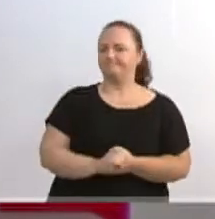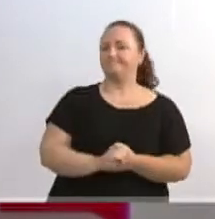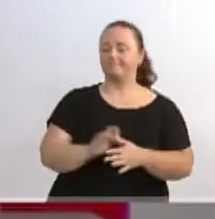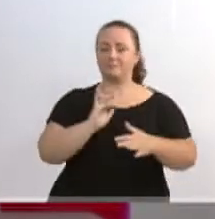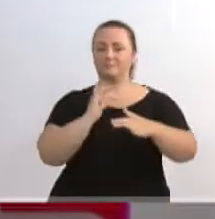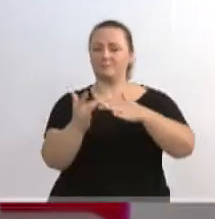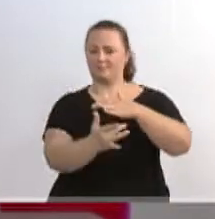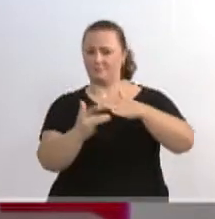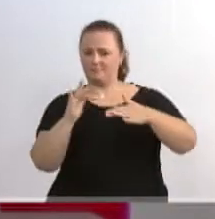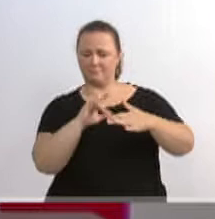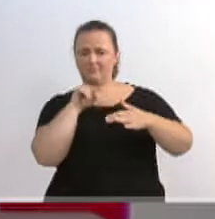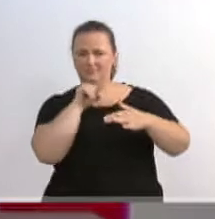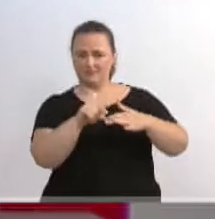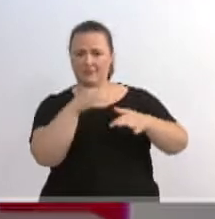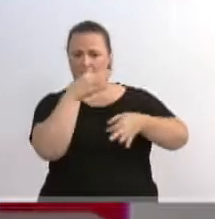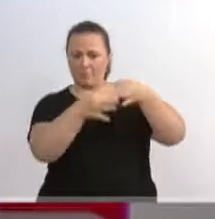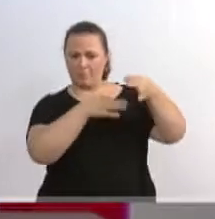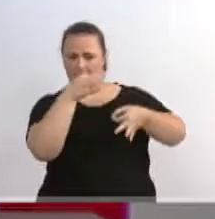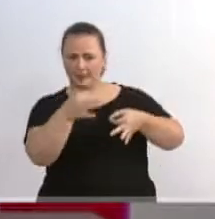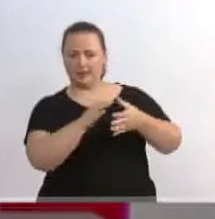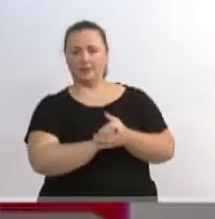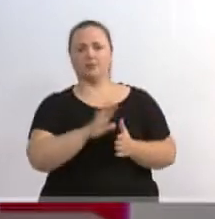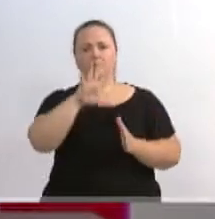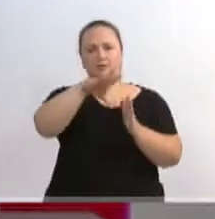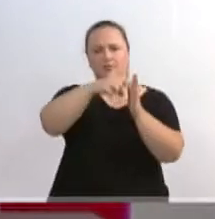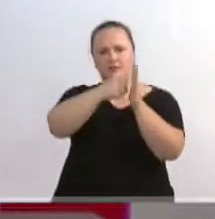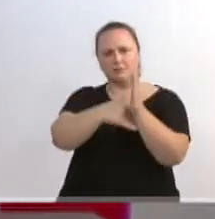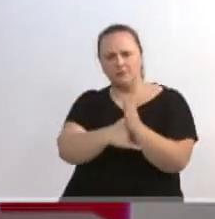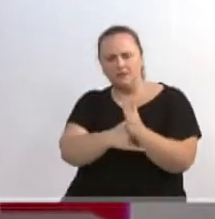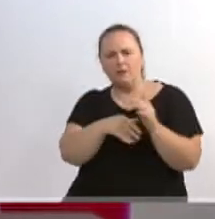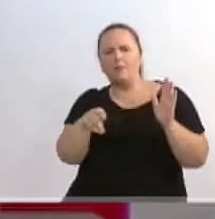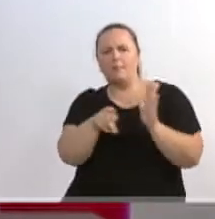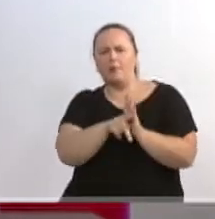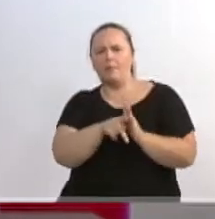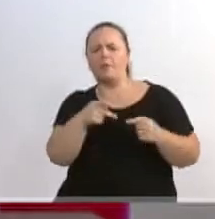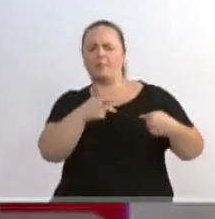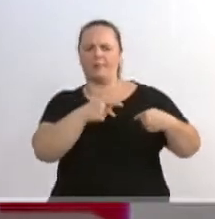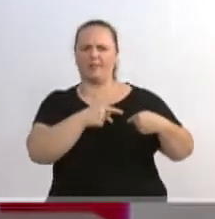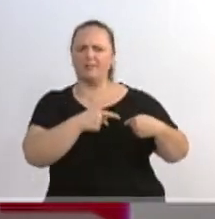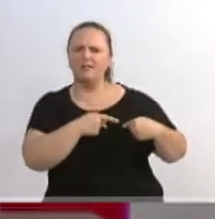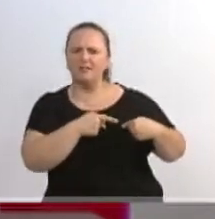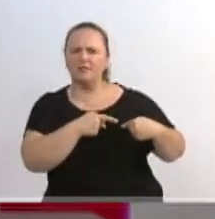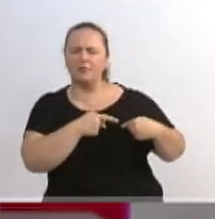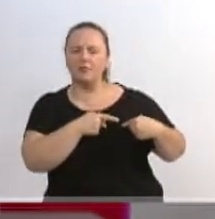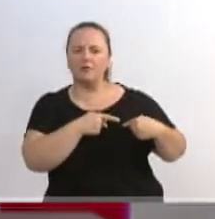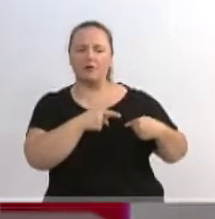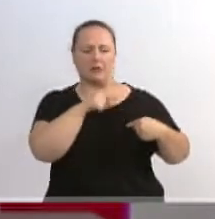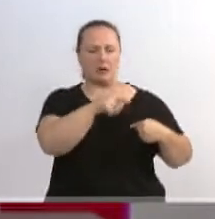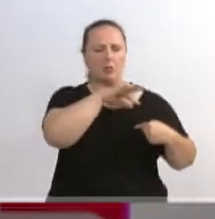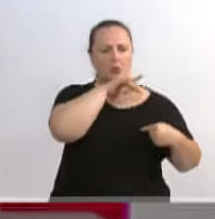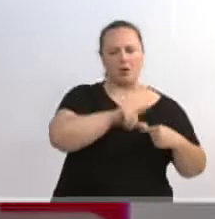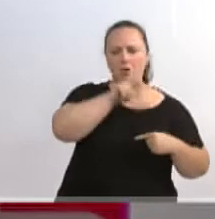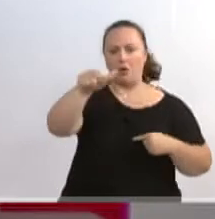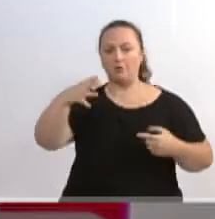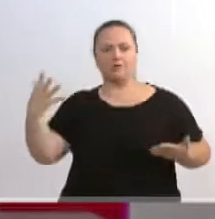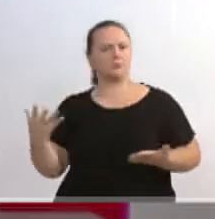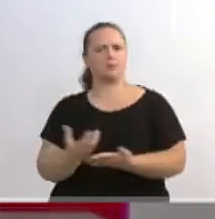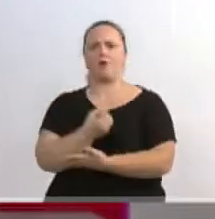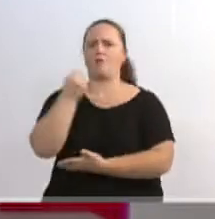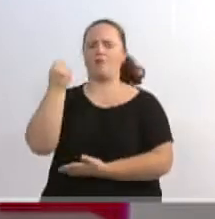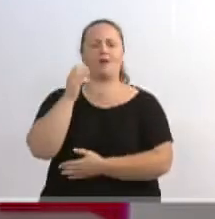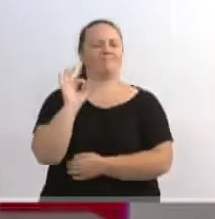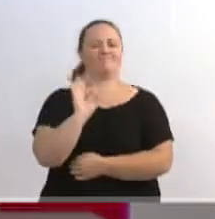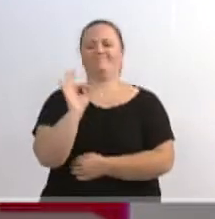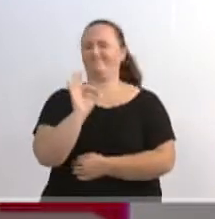primeiro, a corrupção no Brasil não é partidária, não existe um partido salvador da pátria. A questão da corrupção no Brasil,